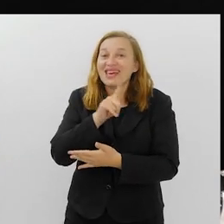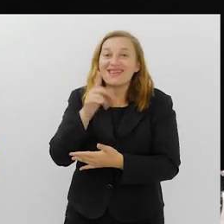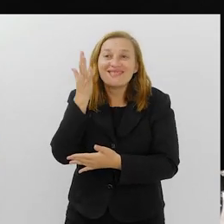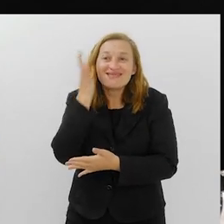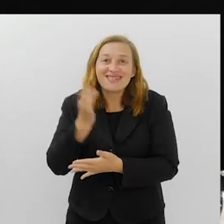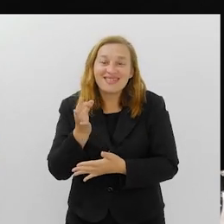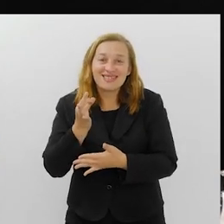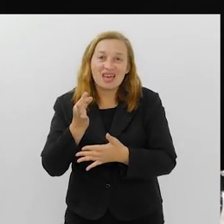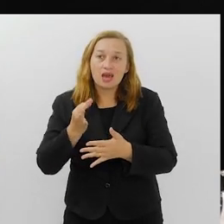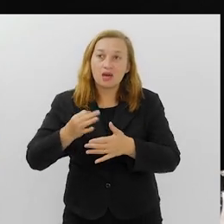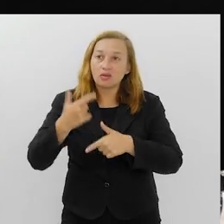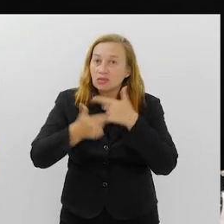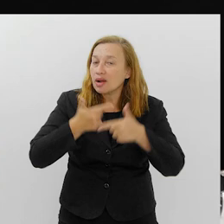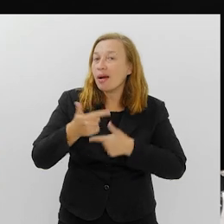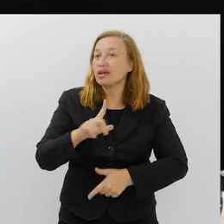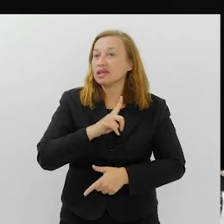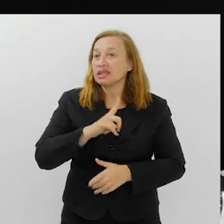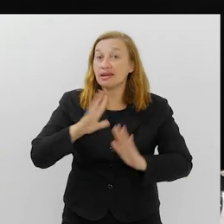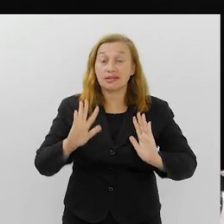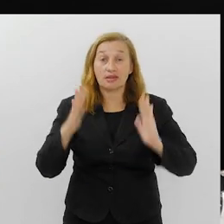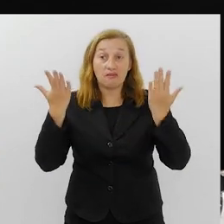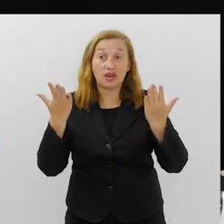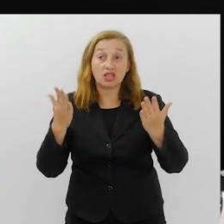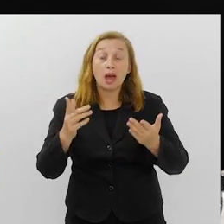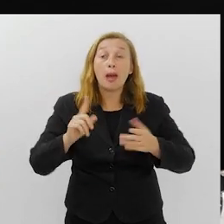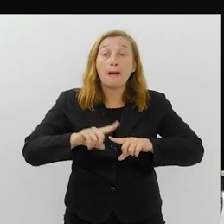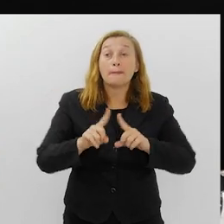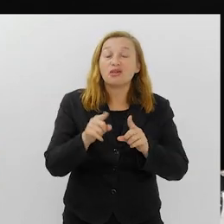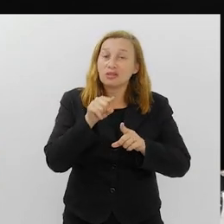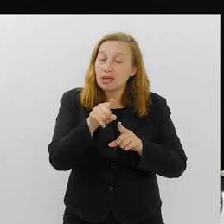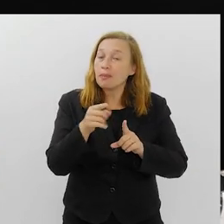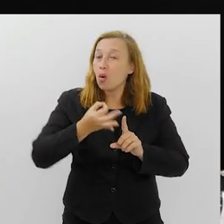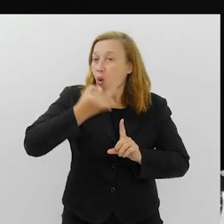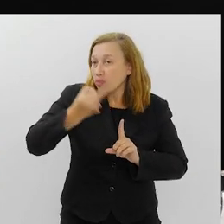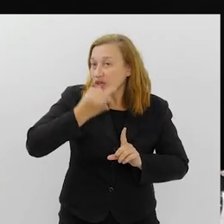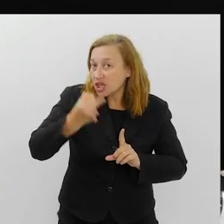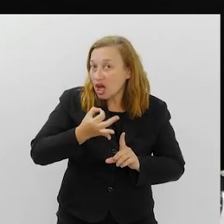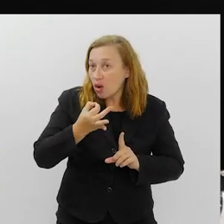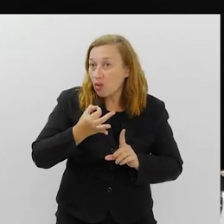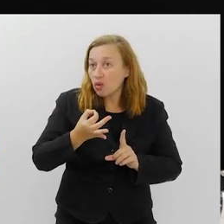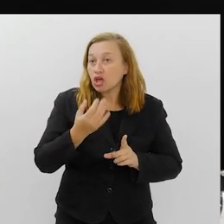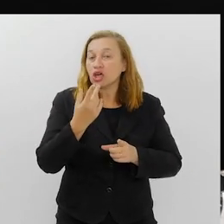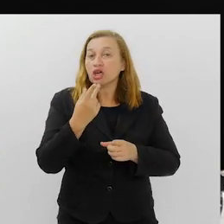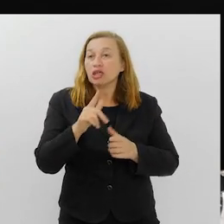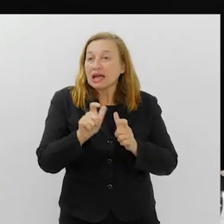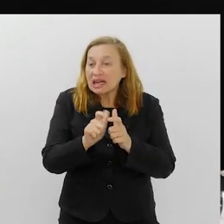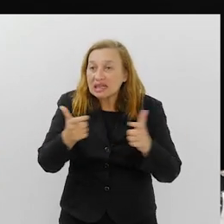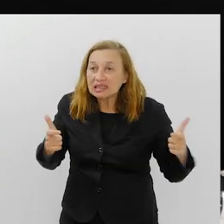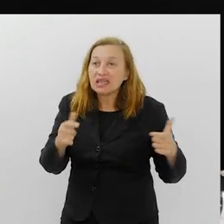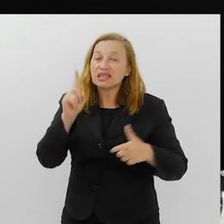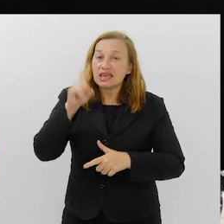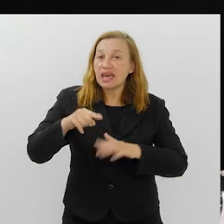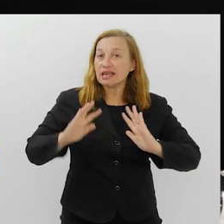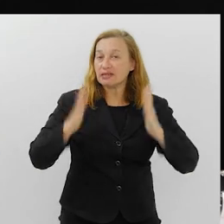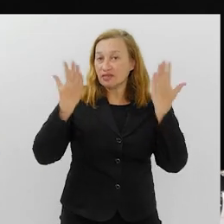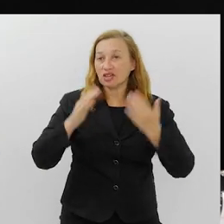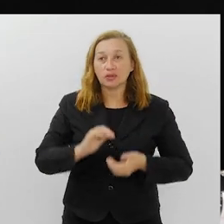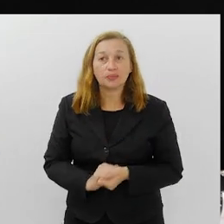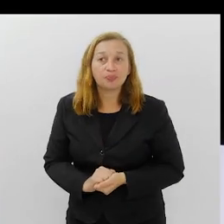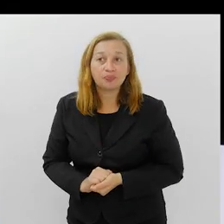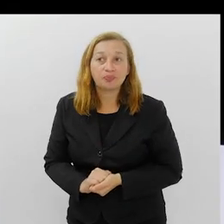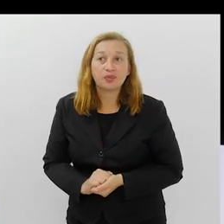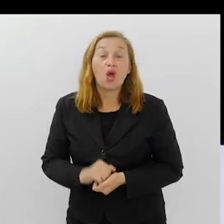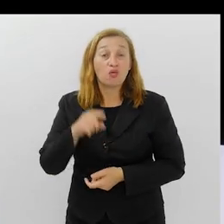dessa festa. Você pode, mais ou menos, traçar a tua opinião da grandiosidade que é essa festa?